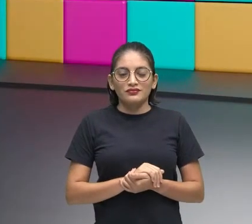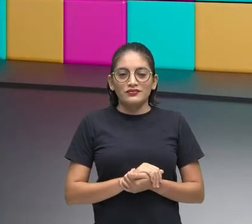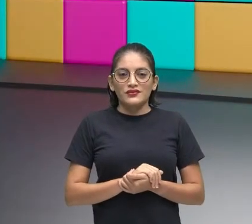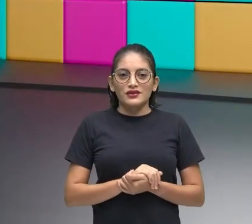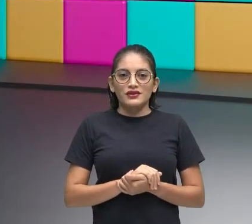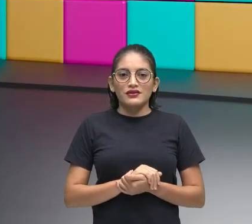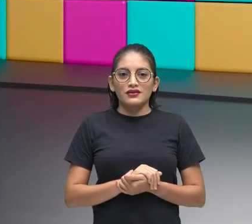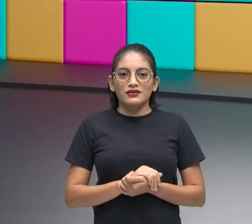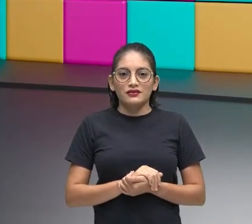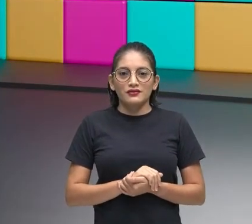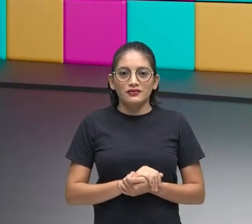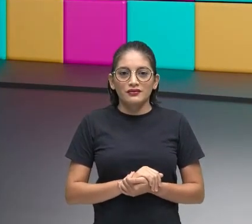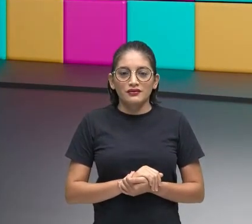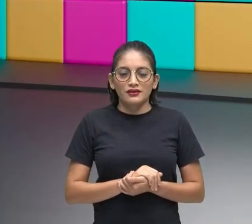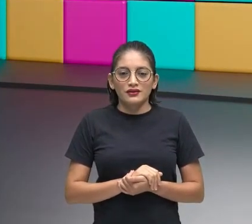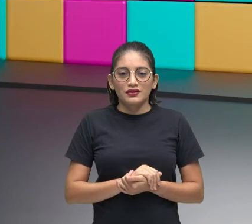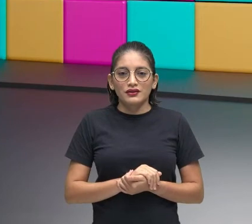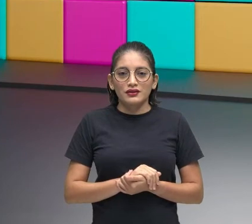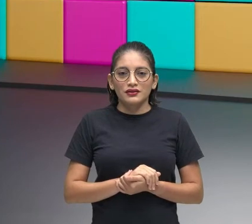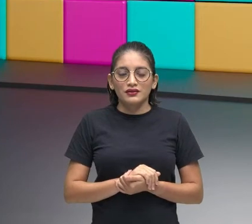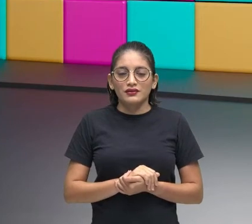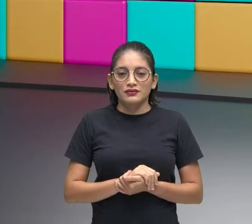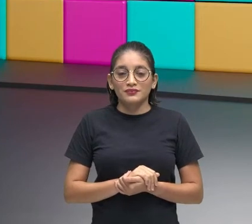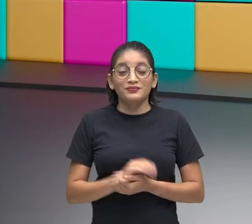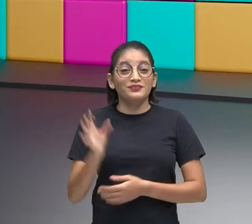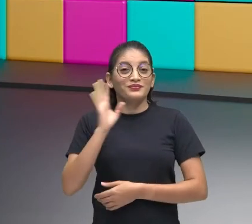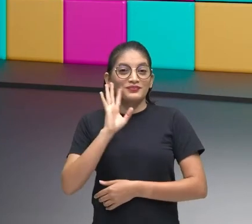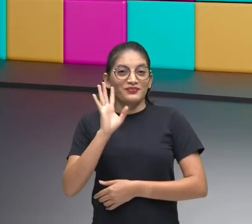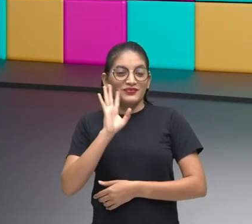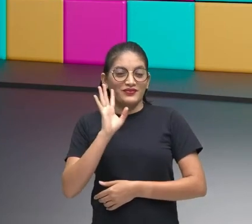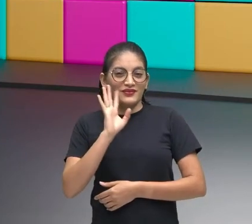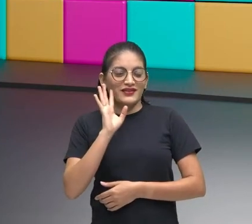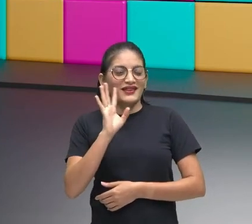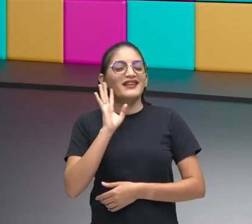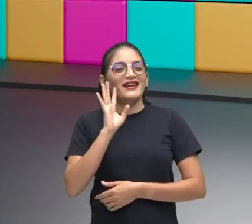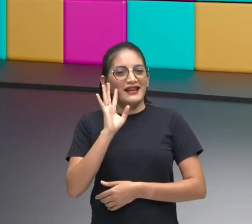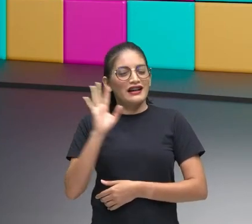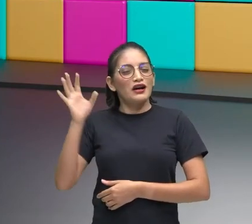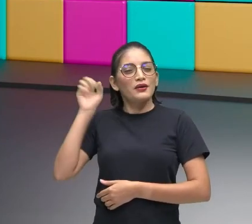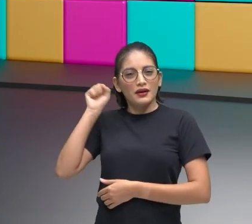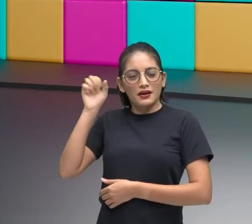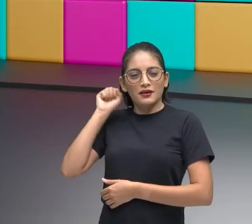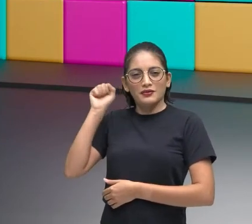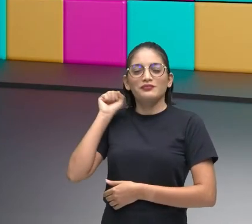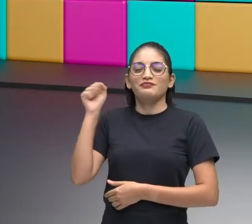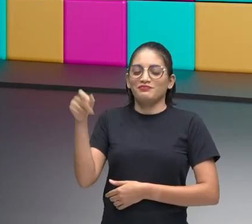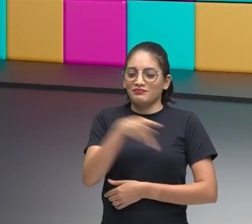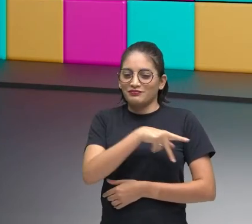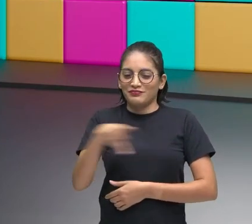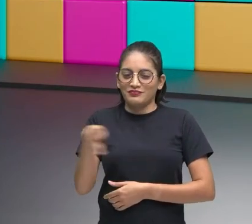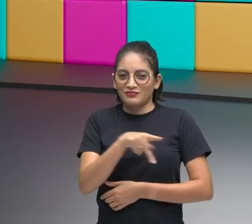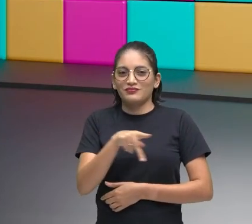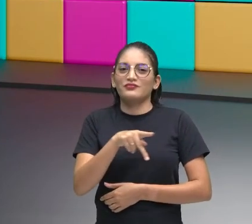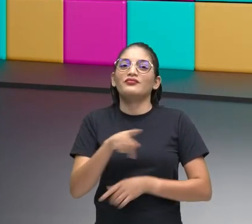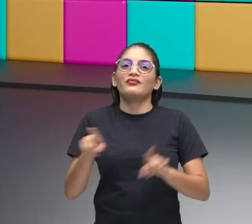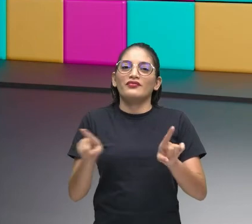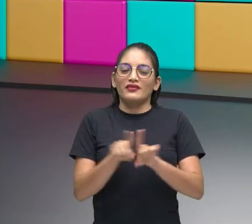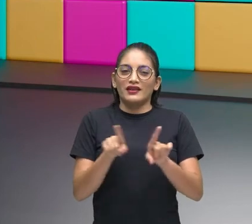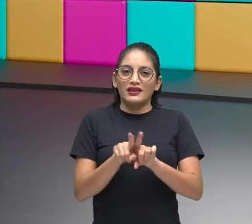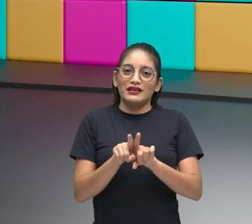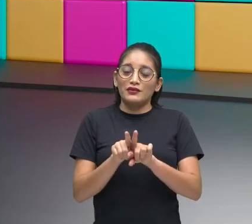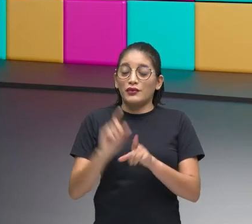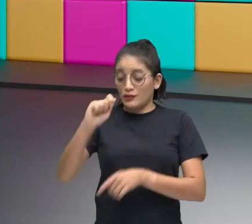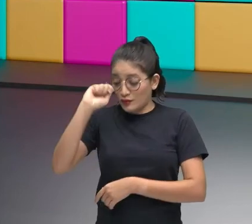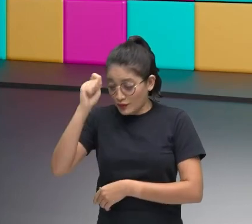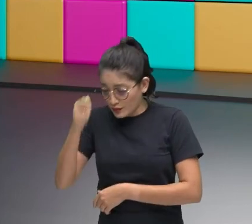Nossa, que legal, né? Que legal ouvir o professor Ouvir o nosso homenageado